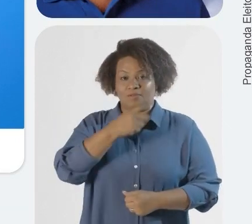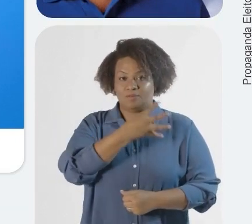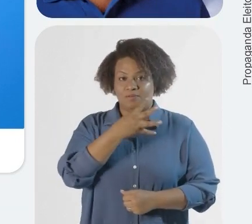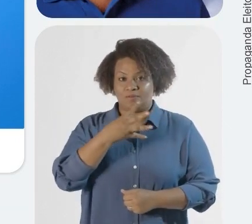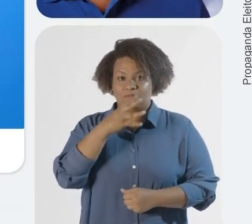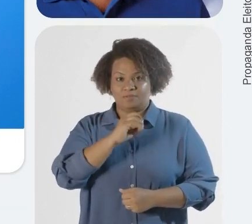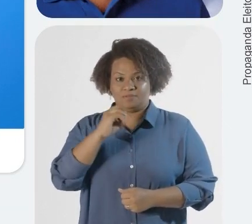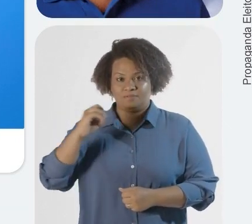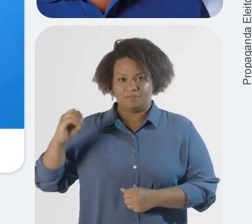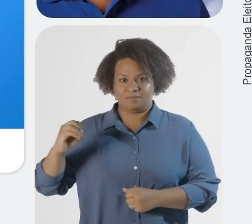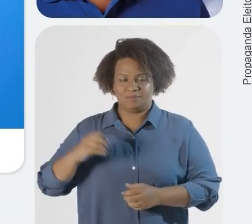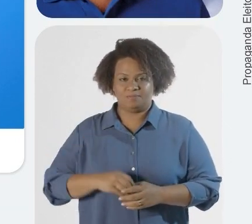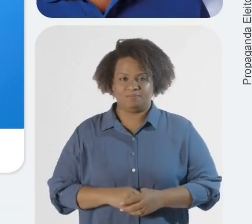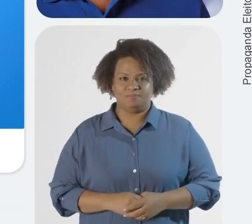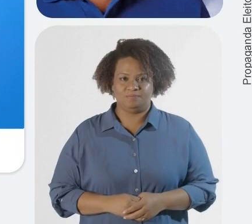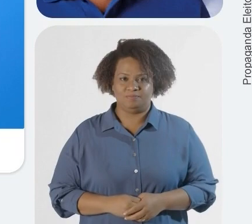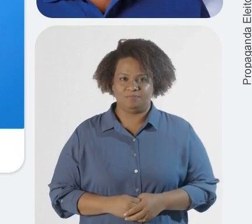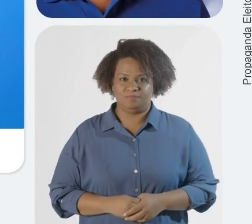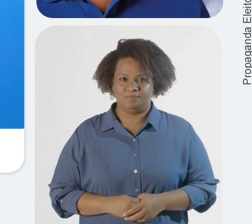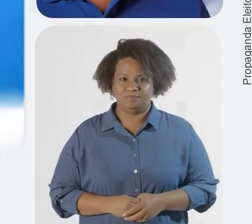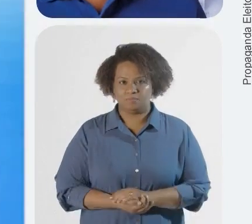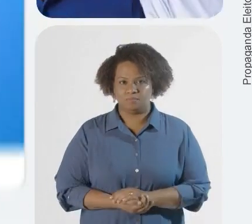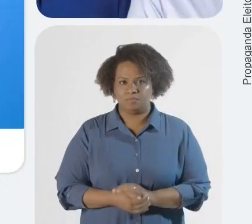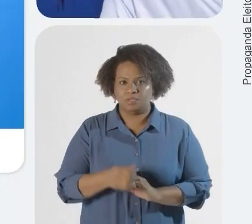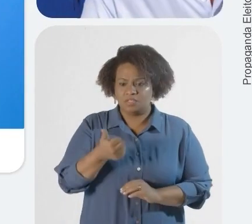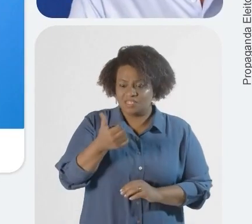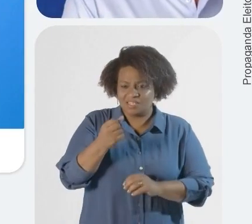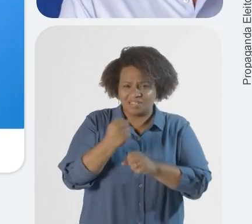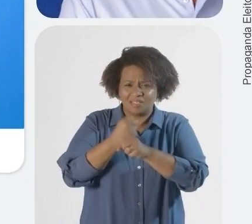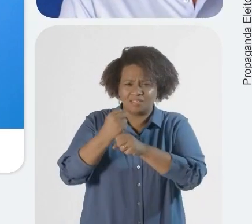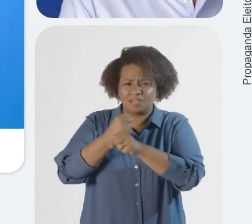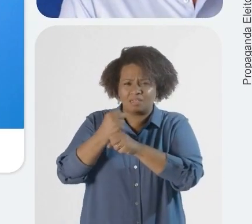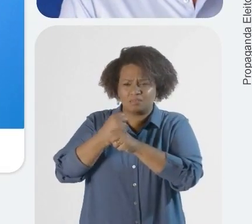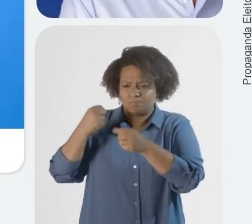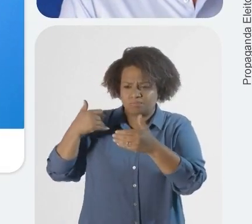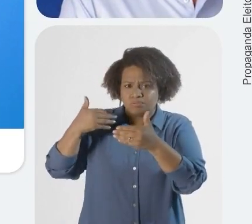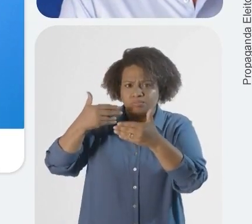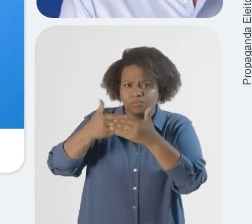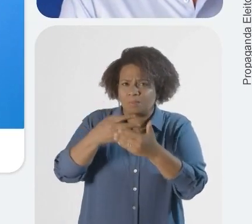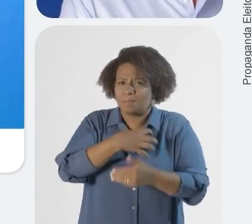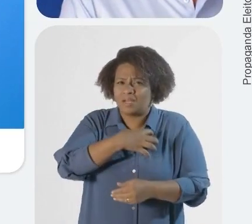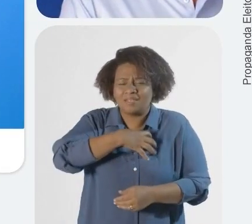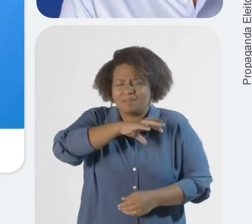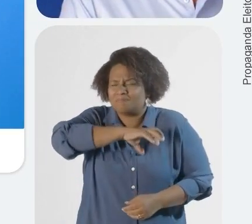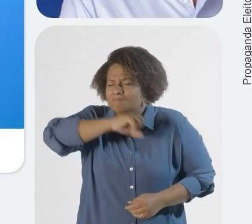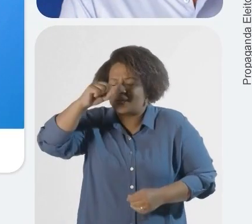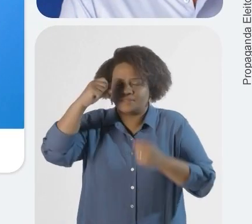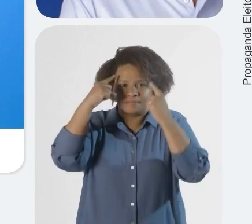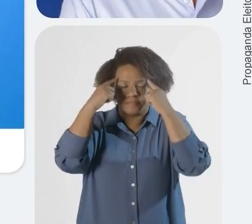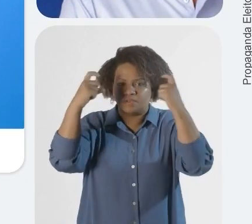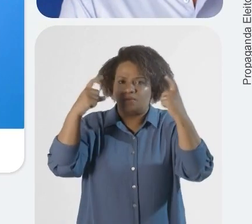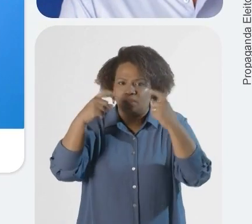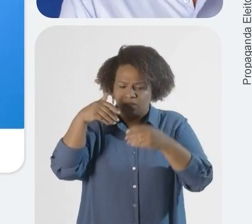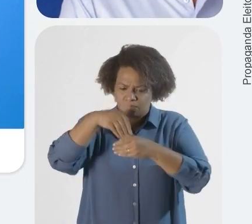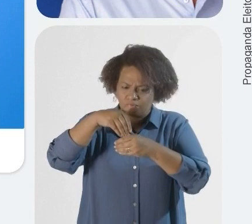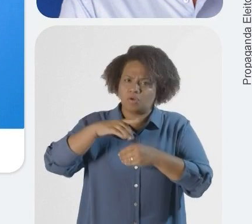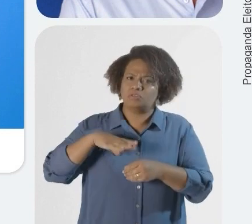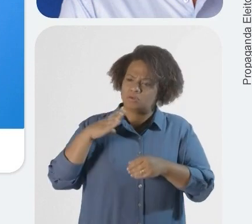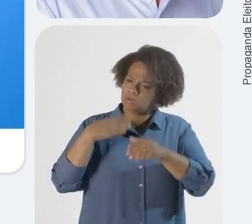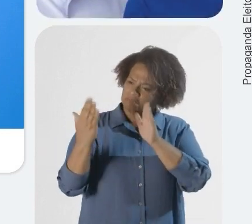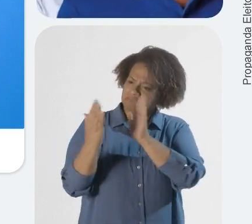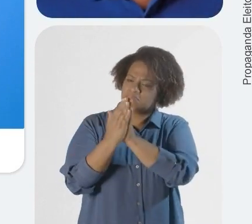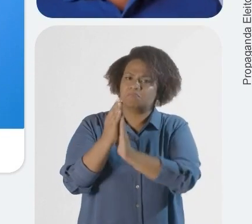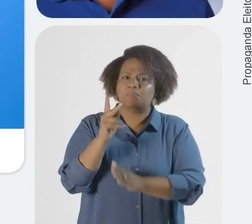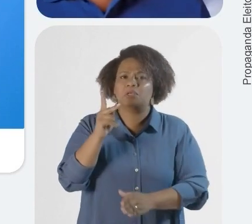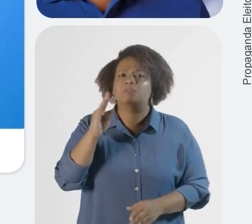Pedro Tavares, 44, 000. Em 16 anos, a Bahia é o estado mais violento do país. Vote em quem